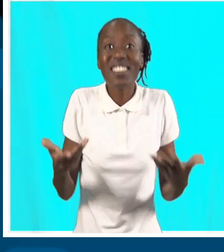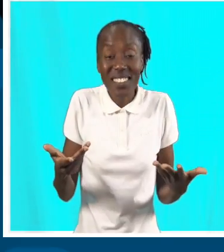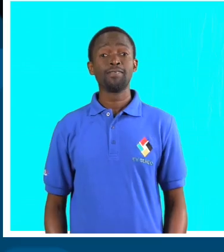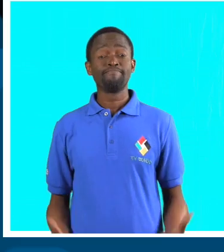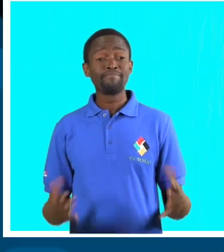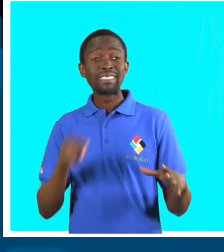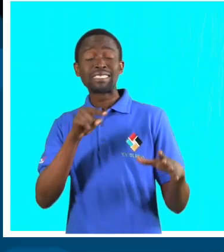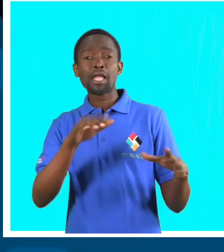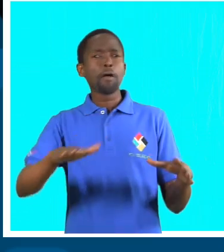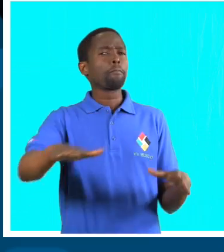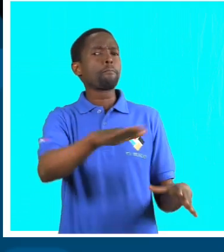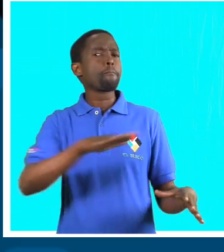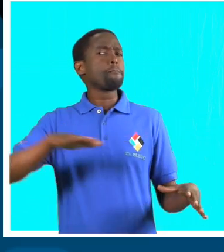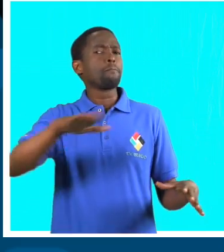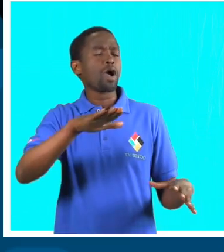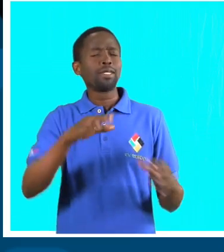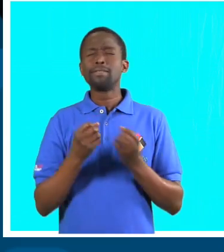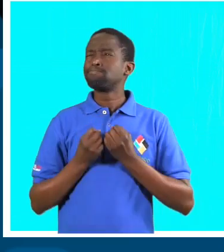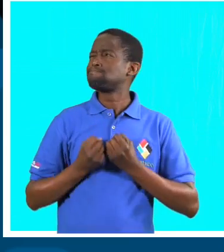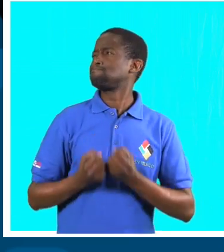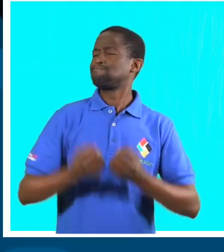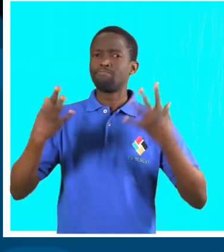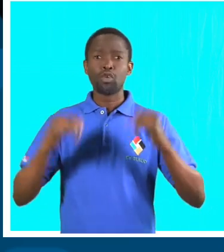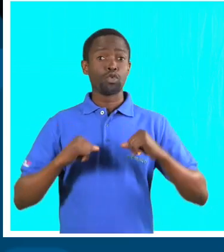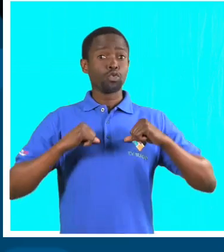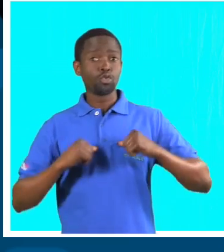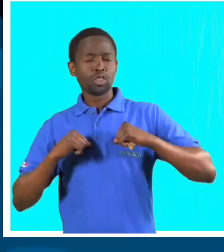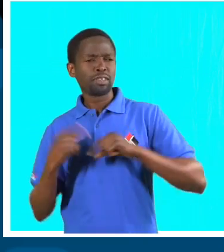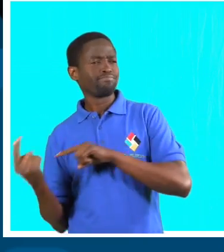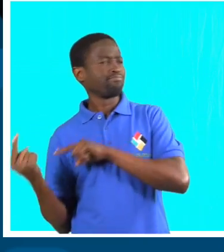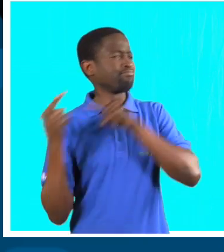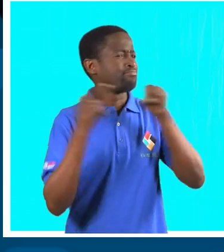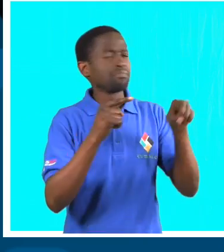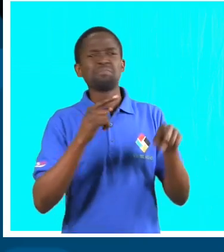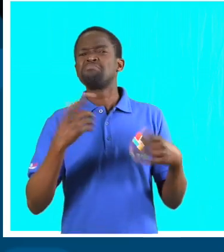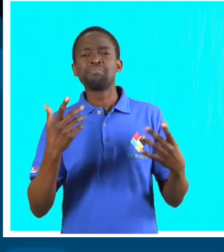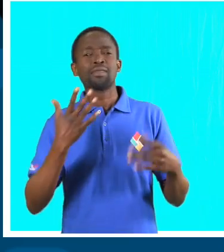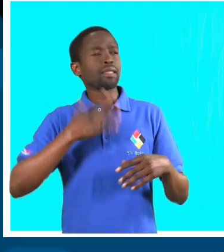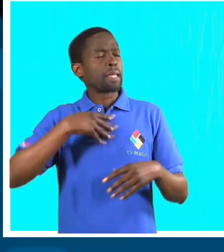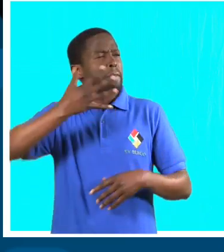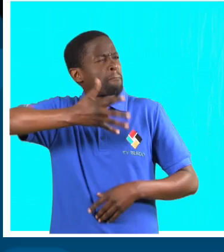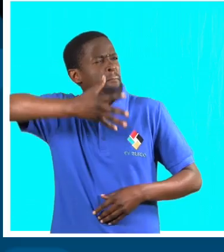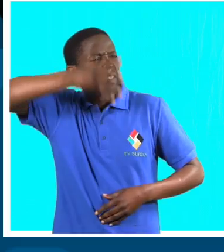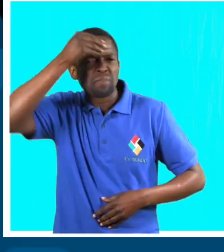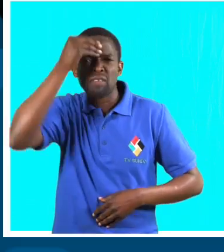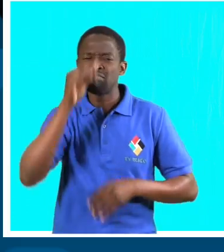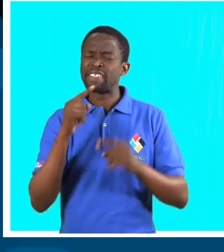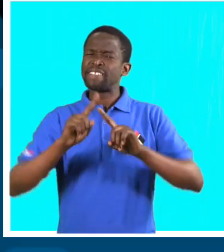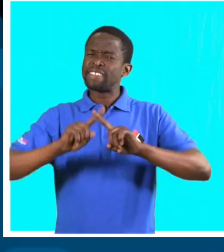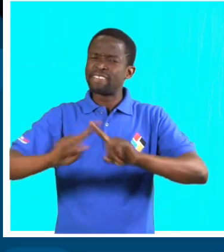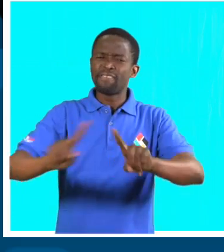No bairro, os turistas procuram compreender várias coisas, entre elas,